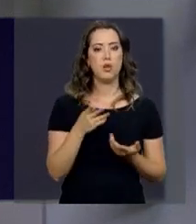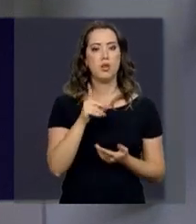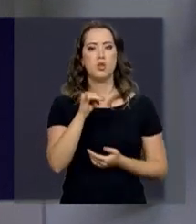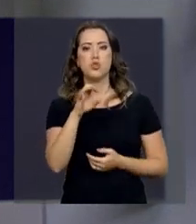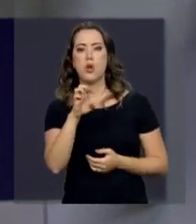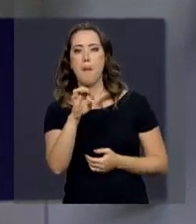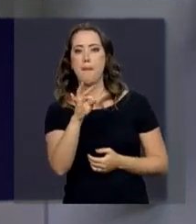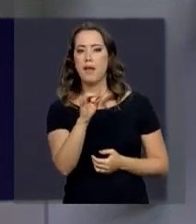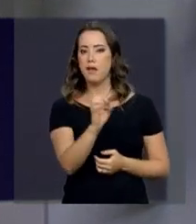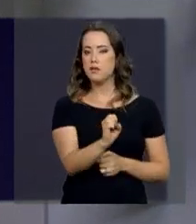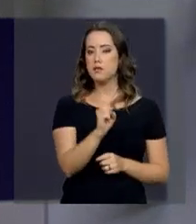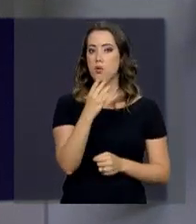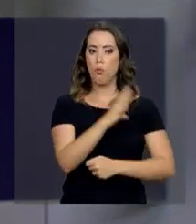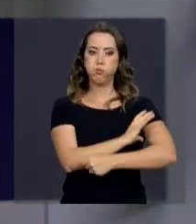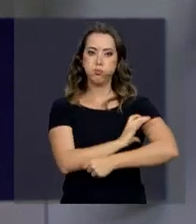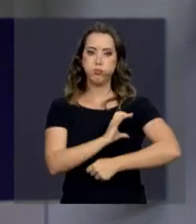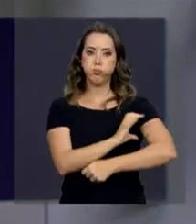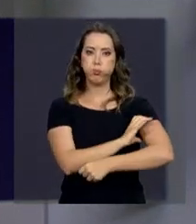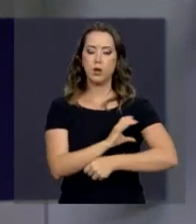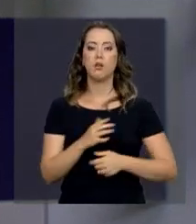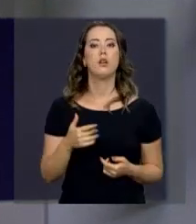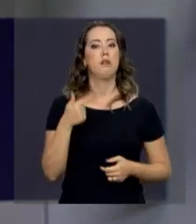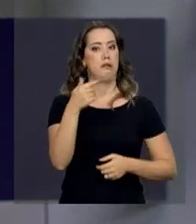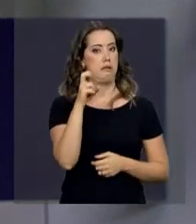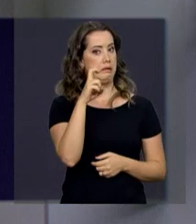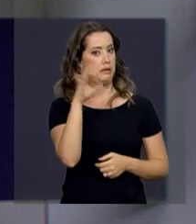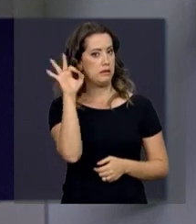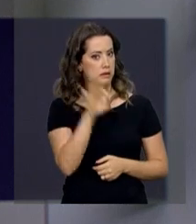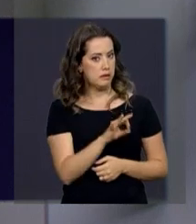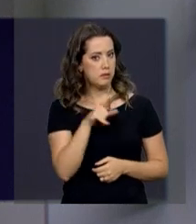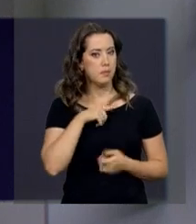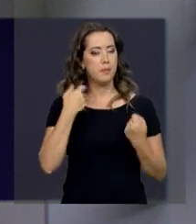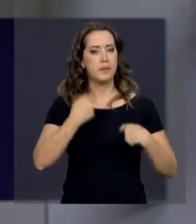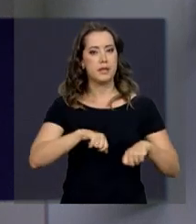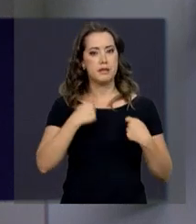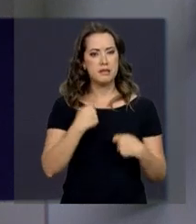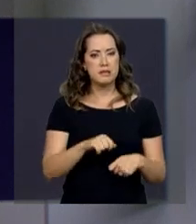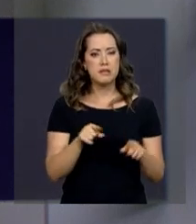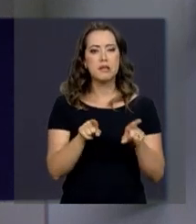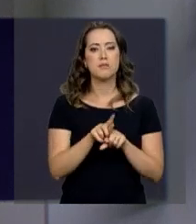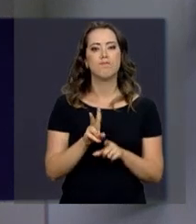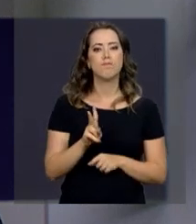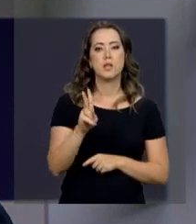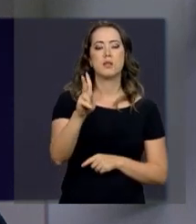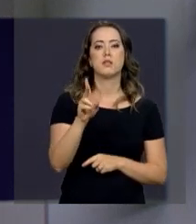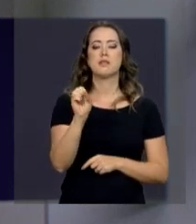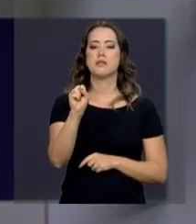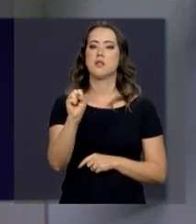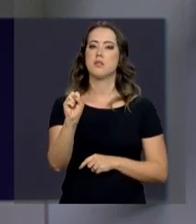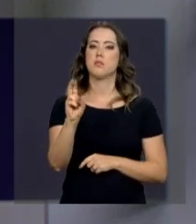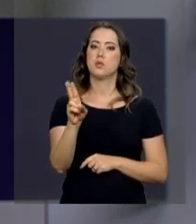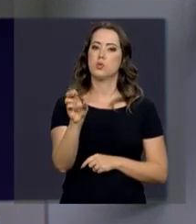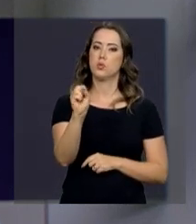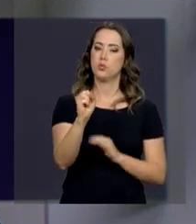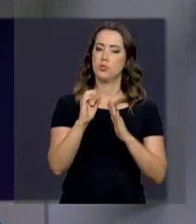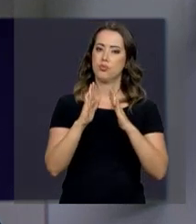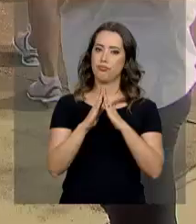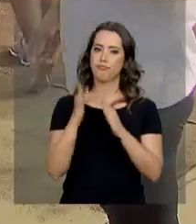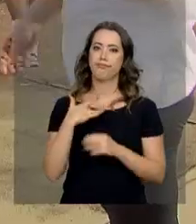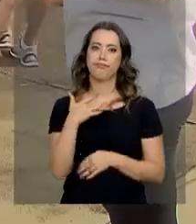diabetes ou pressão alta. E 75% dependem exclusivamente do Sistema Único de Saúde.